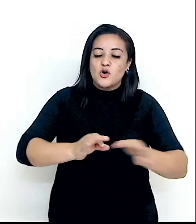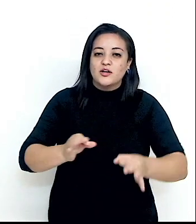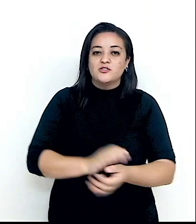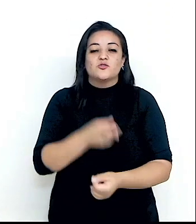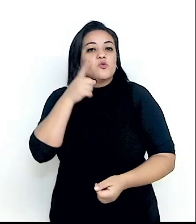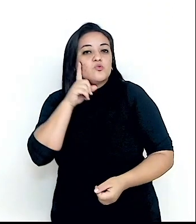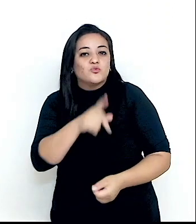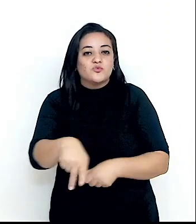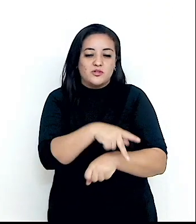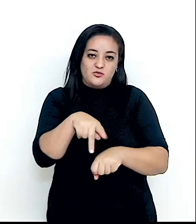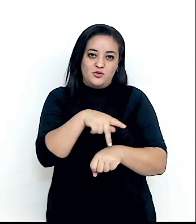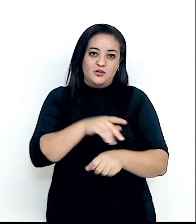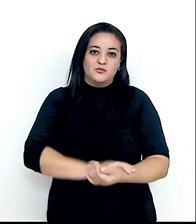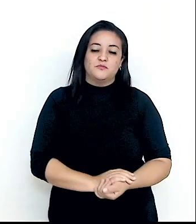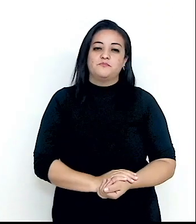Estados Unidos.